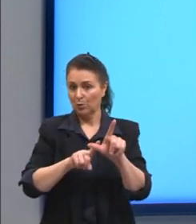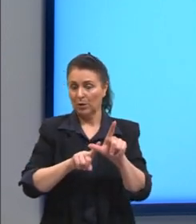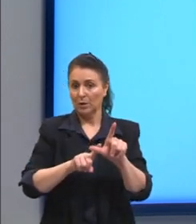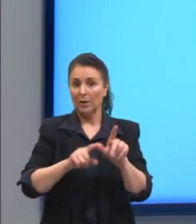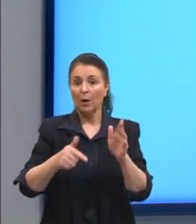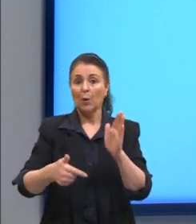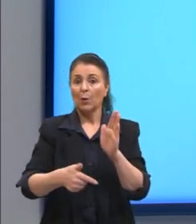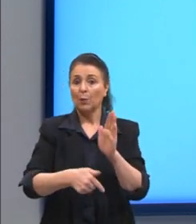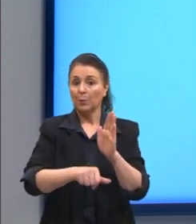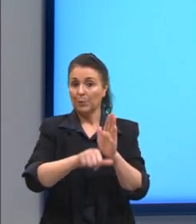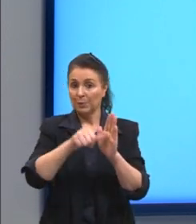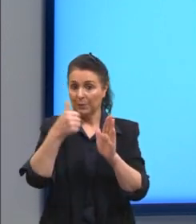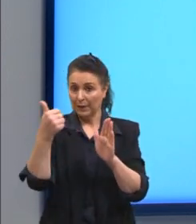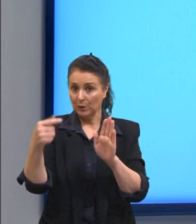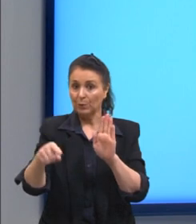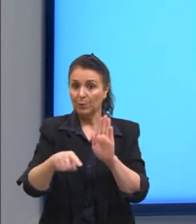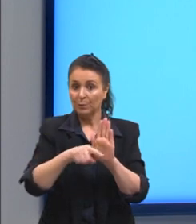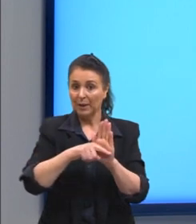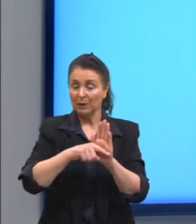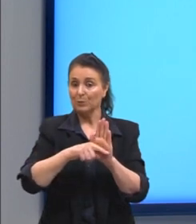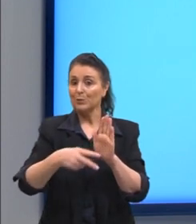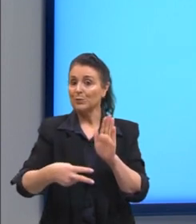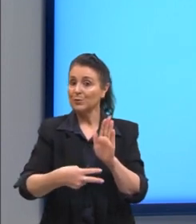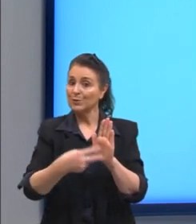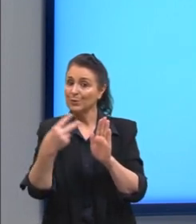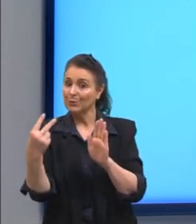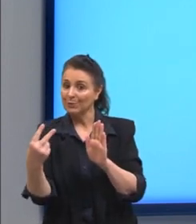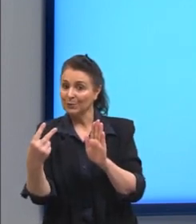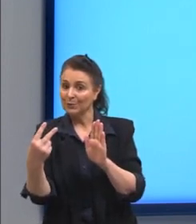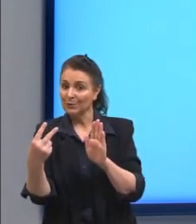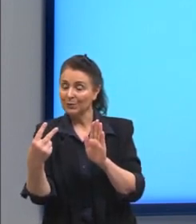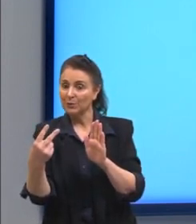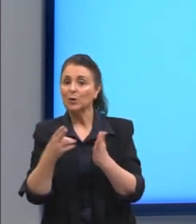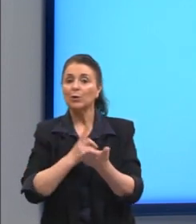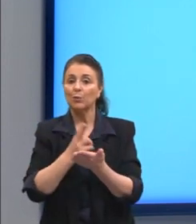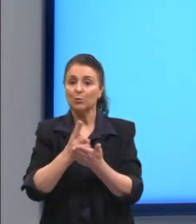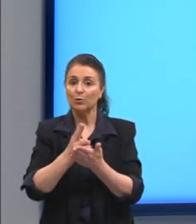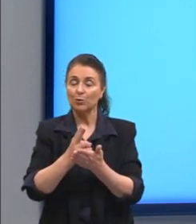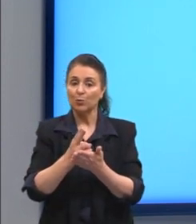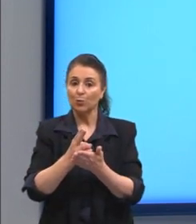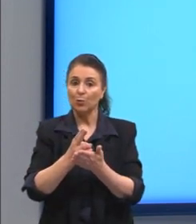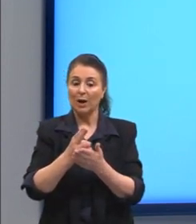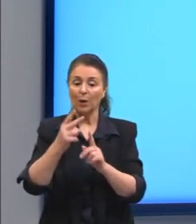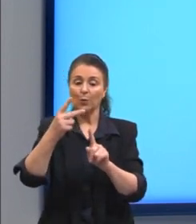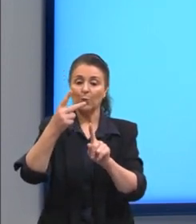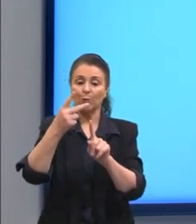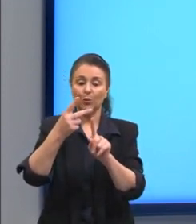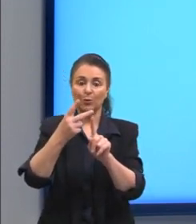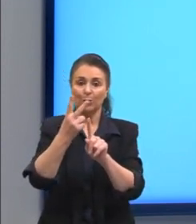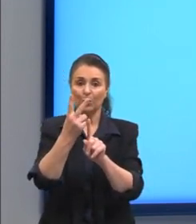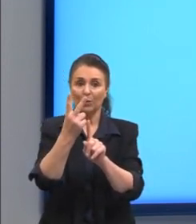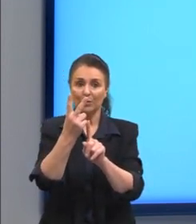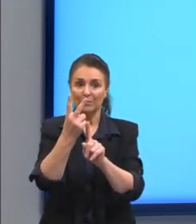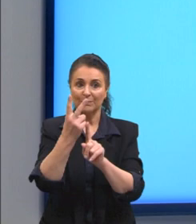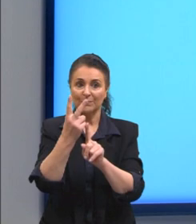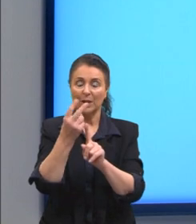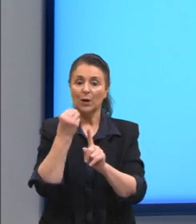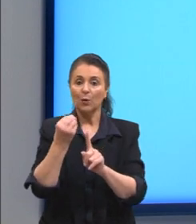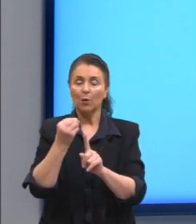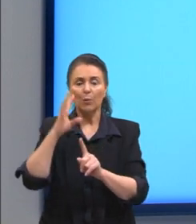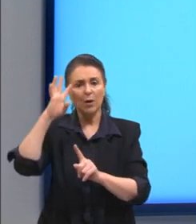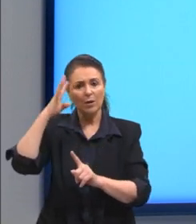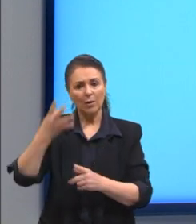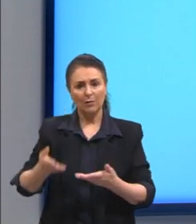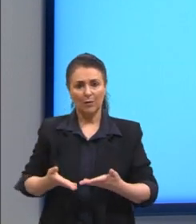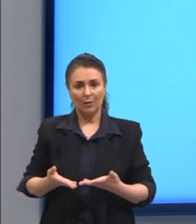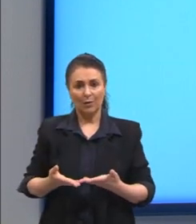o segundo termo tá? E continuamos tendo ali o expoente 2 como é que nós resolvemos então